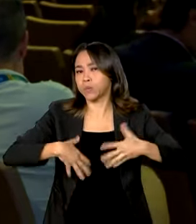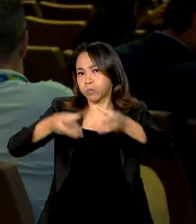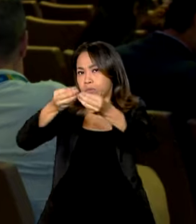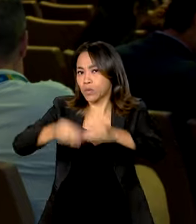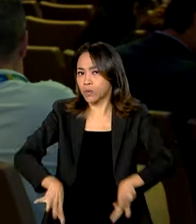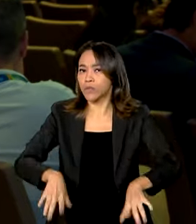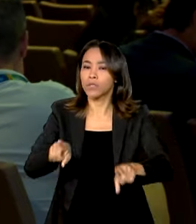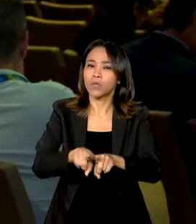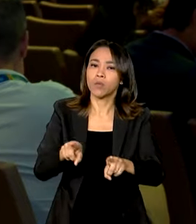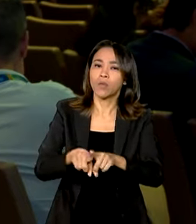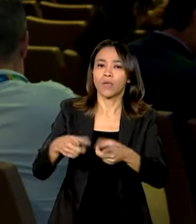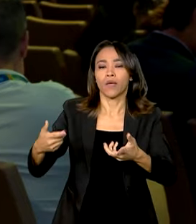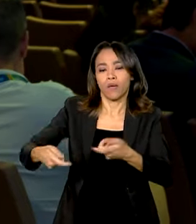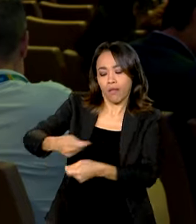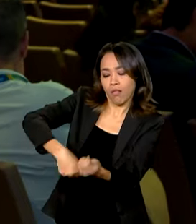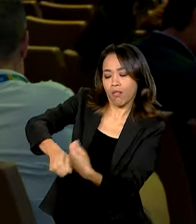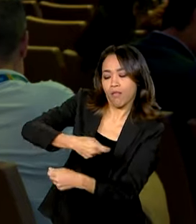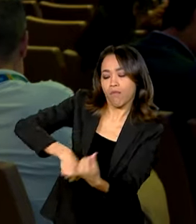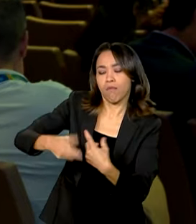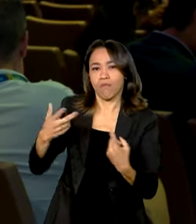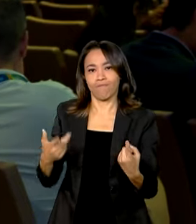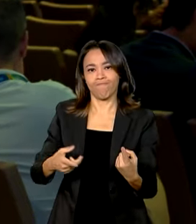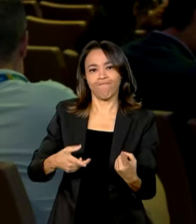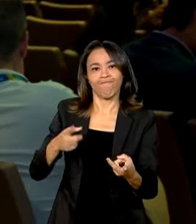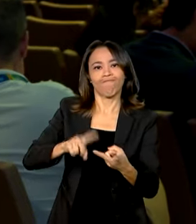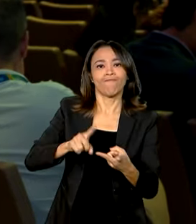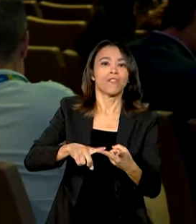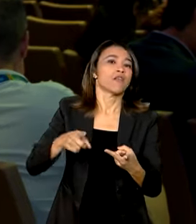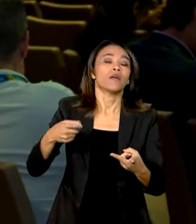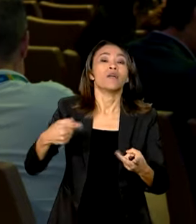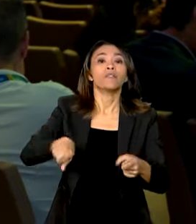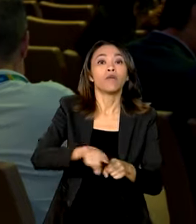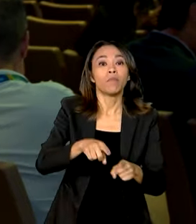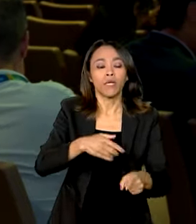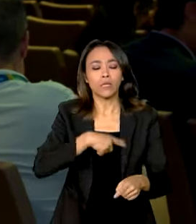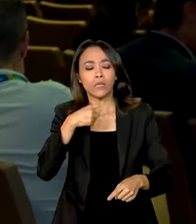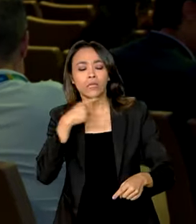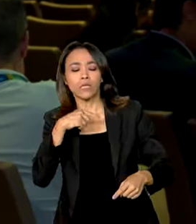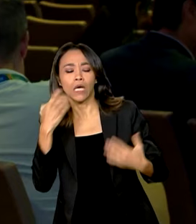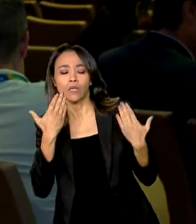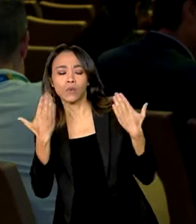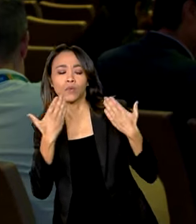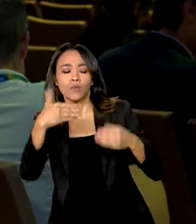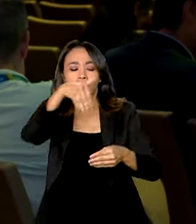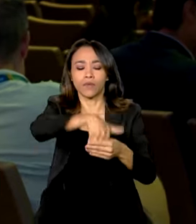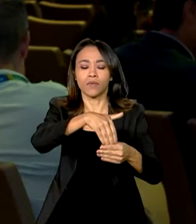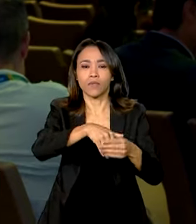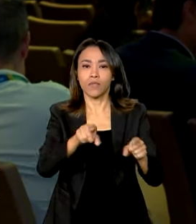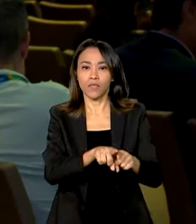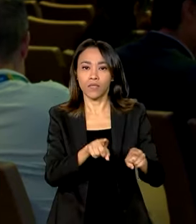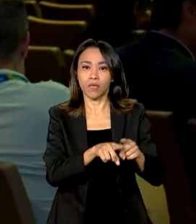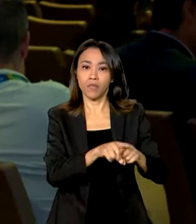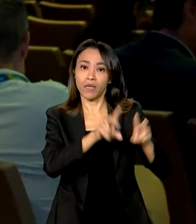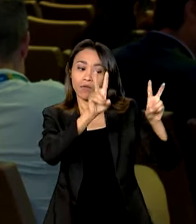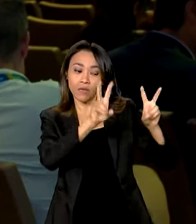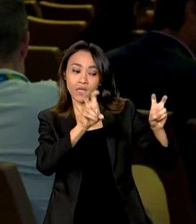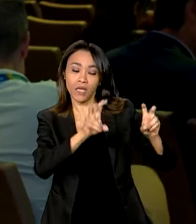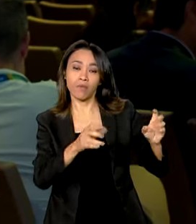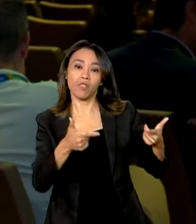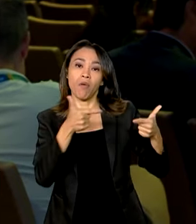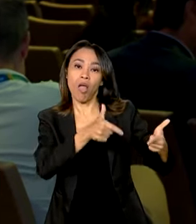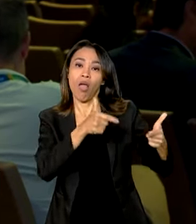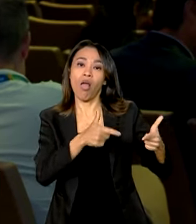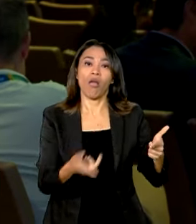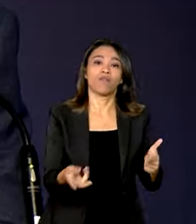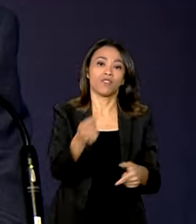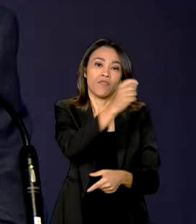econômica e política, o questionamento do sistema eleitoral e o negacionismo em temas como vacina e mudanças